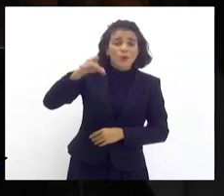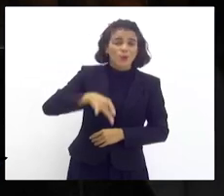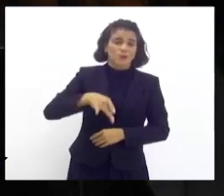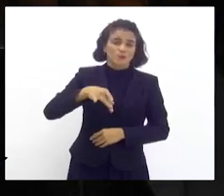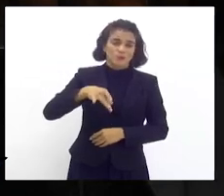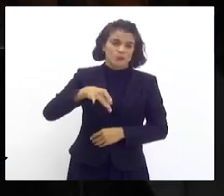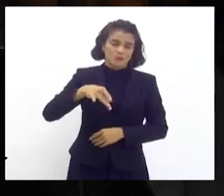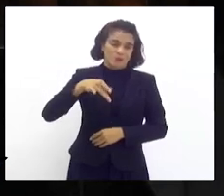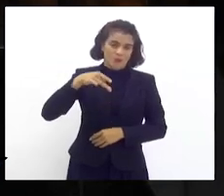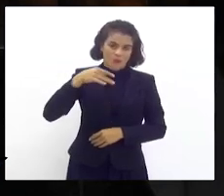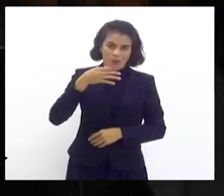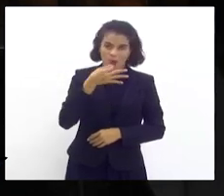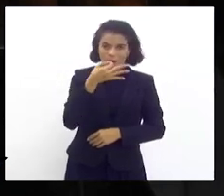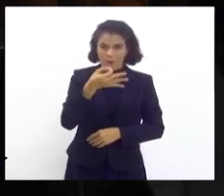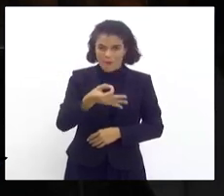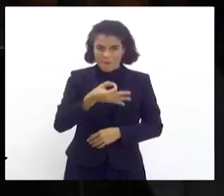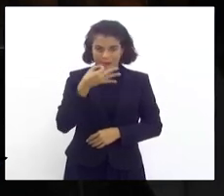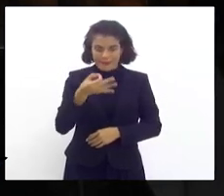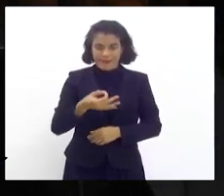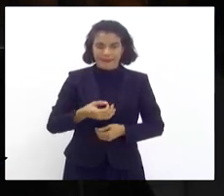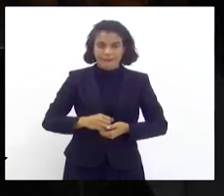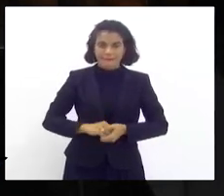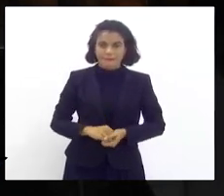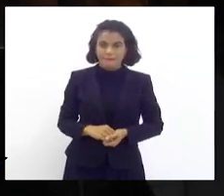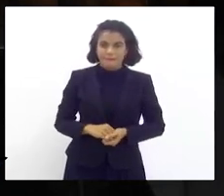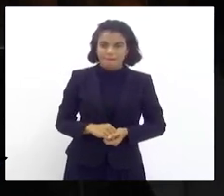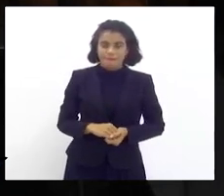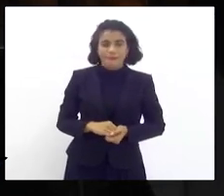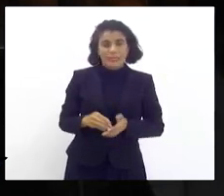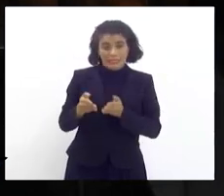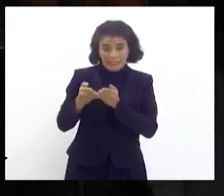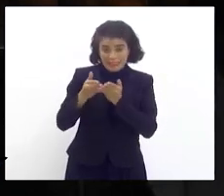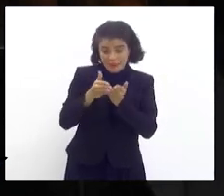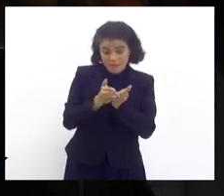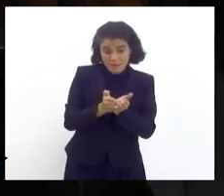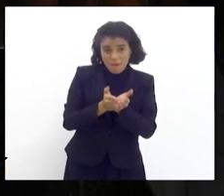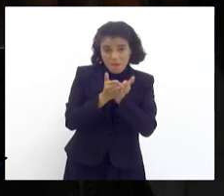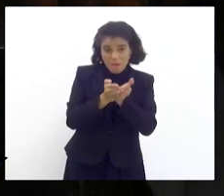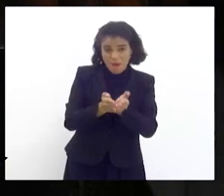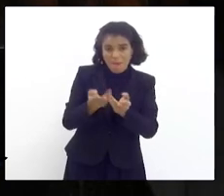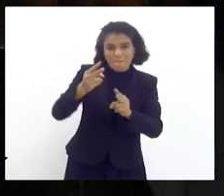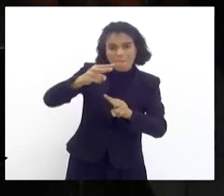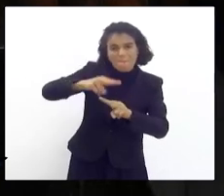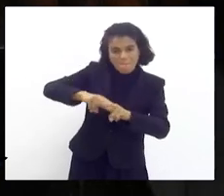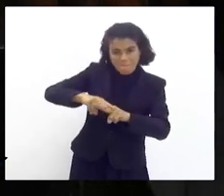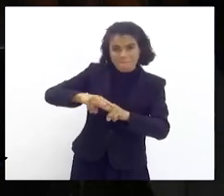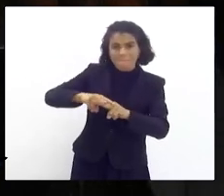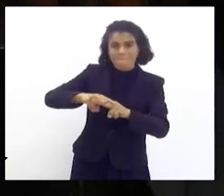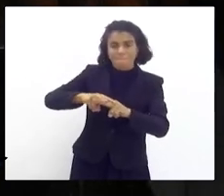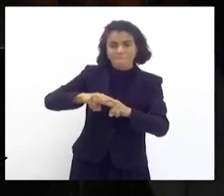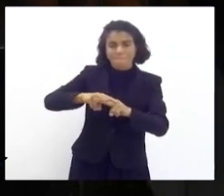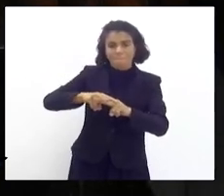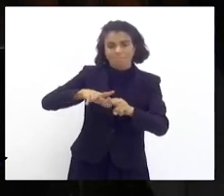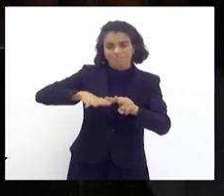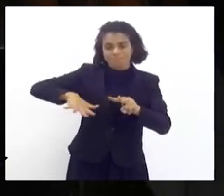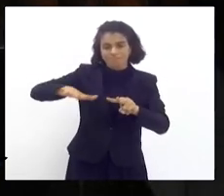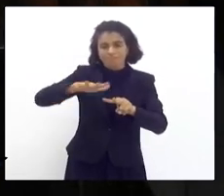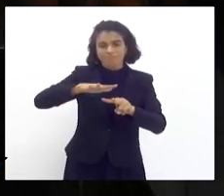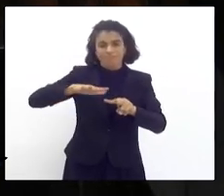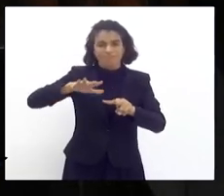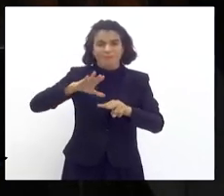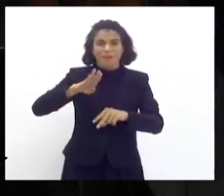comentário. esse navio que está lá na Bahia